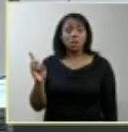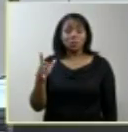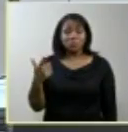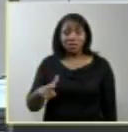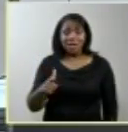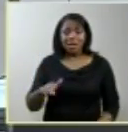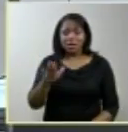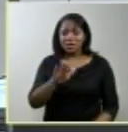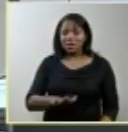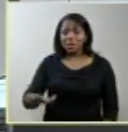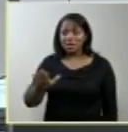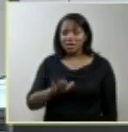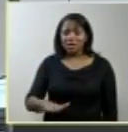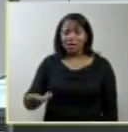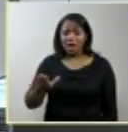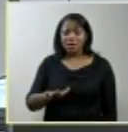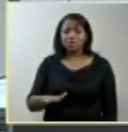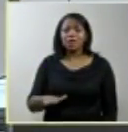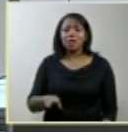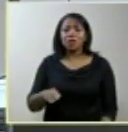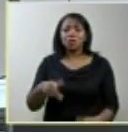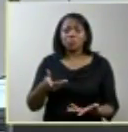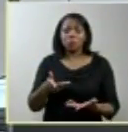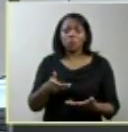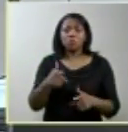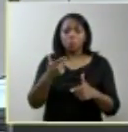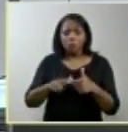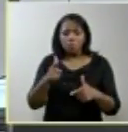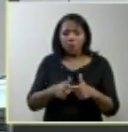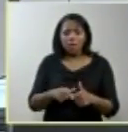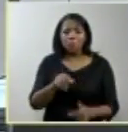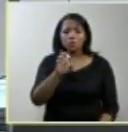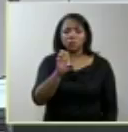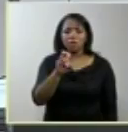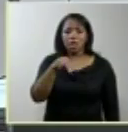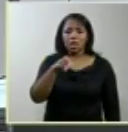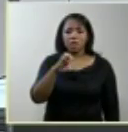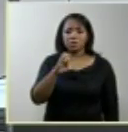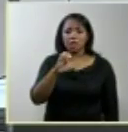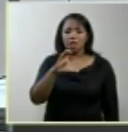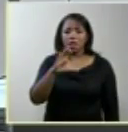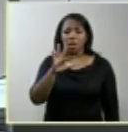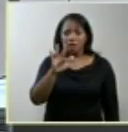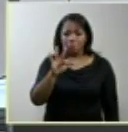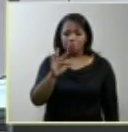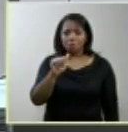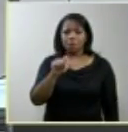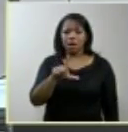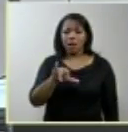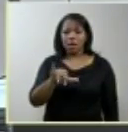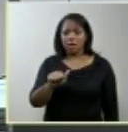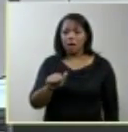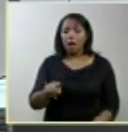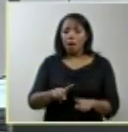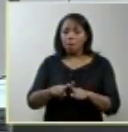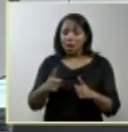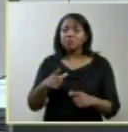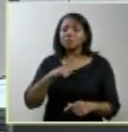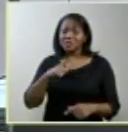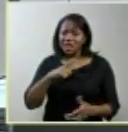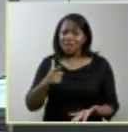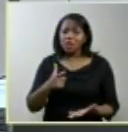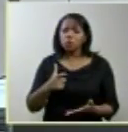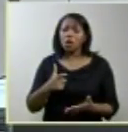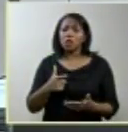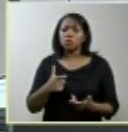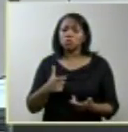anencefalia no mundo deficiência é uma expressão de nossa rica diversidade humana cujo desafio ético e de justiça é sobre